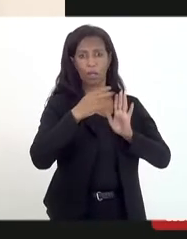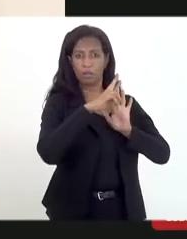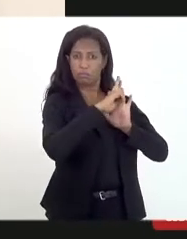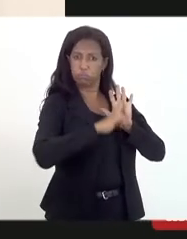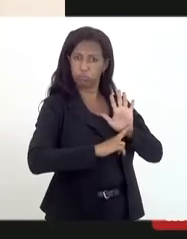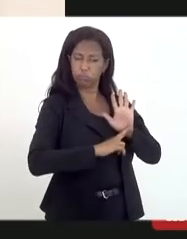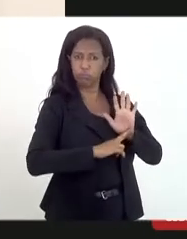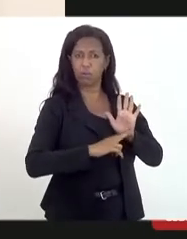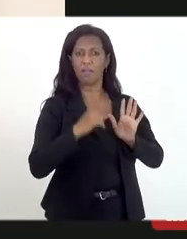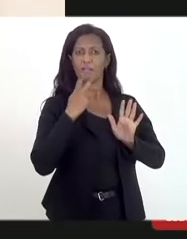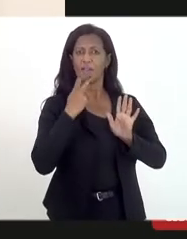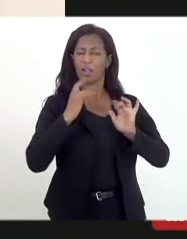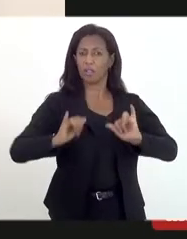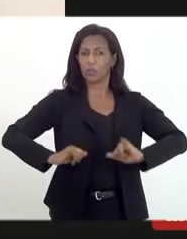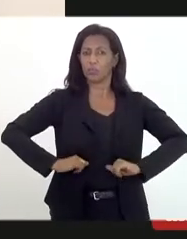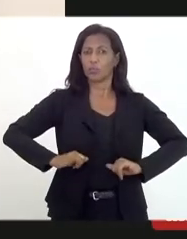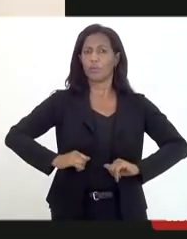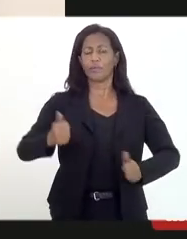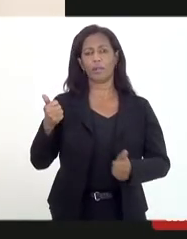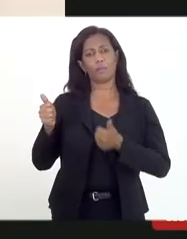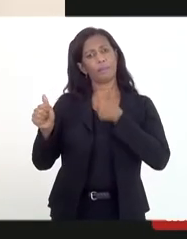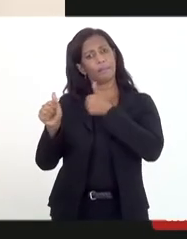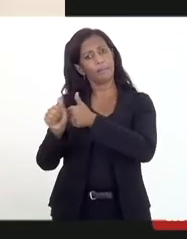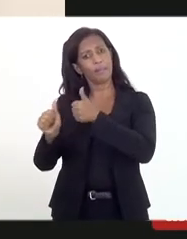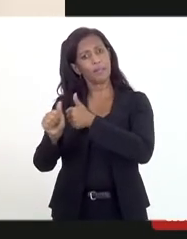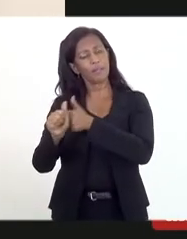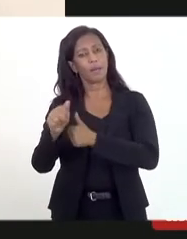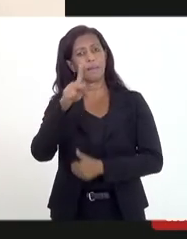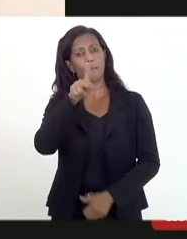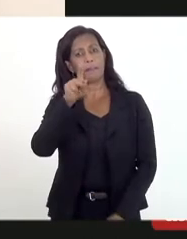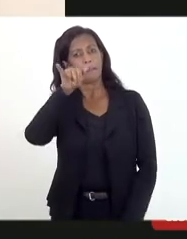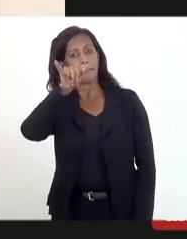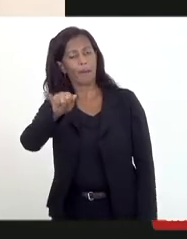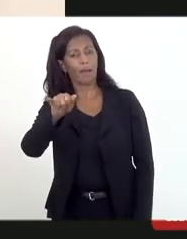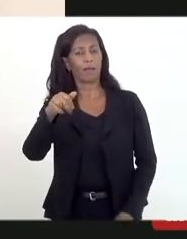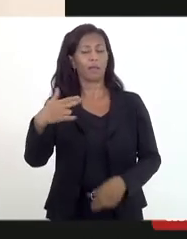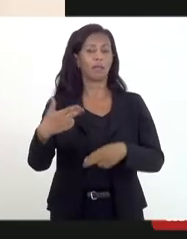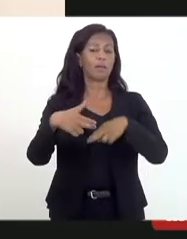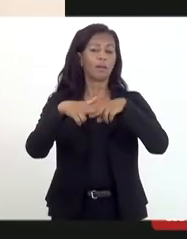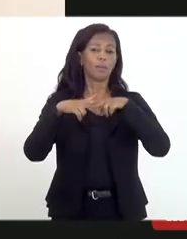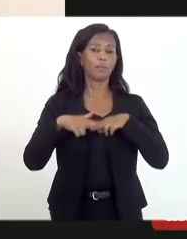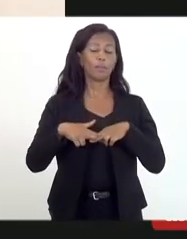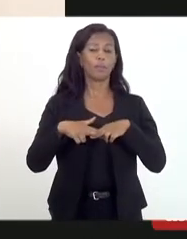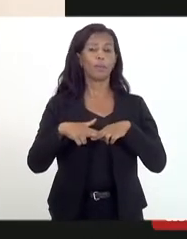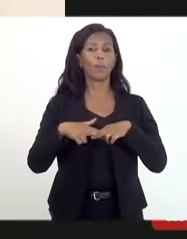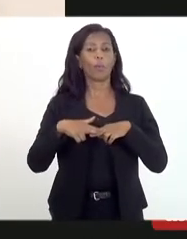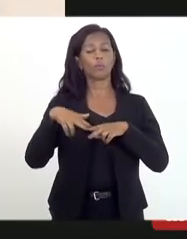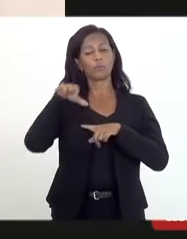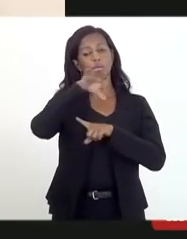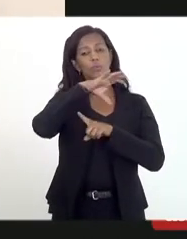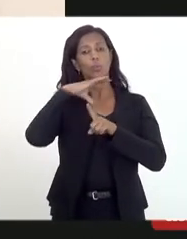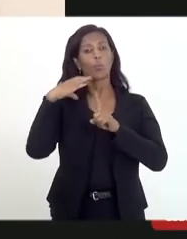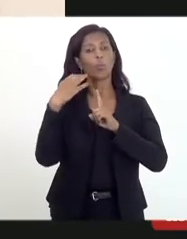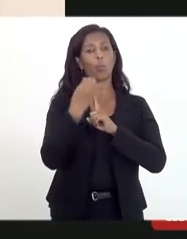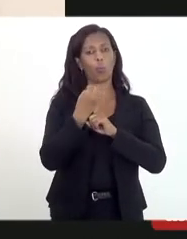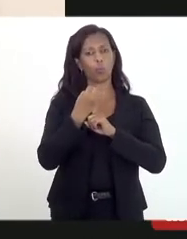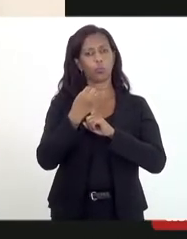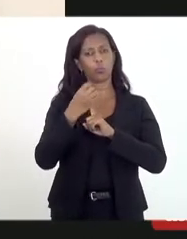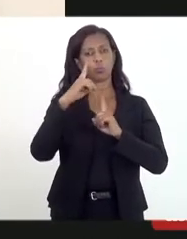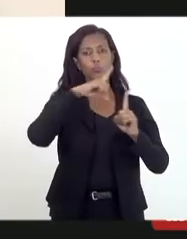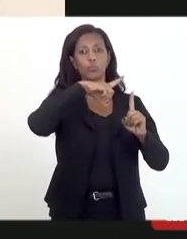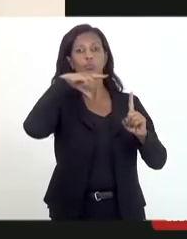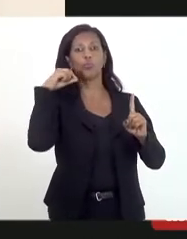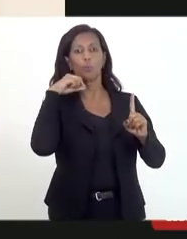estaria sofrendo essa perseguição por parte do pai por conta do seu culto, da sua opção religiosa.